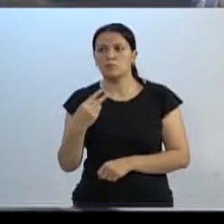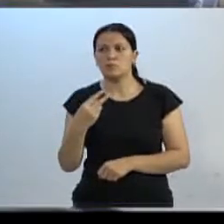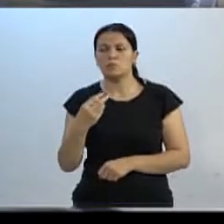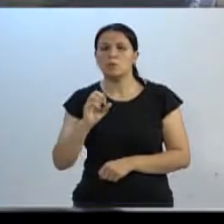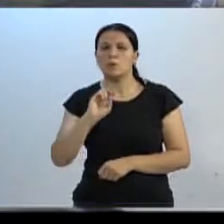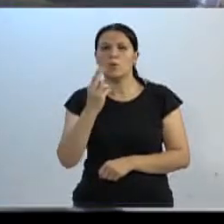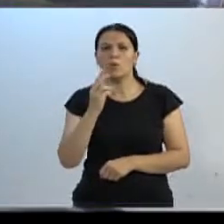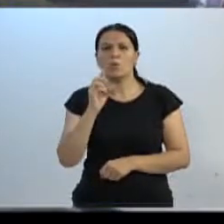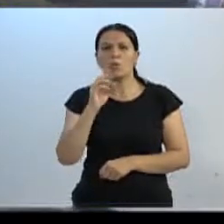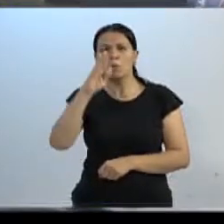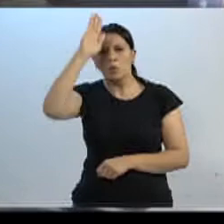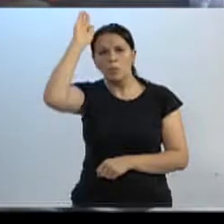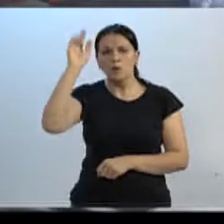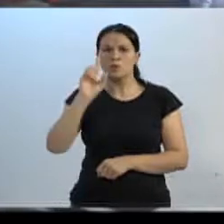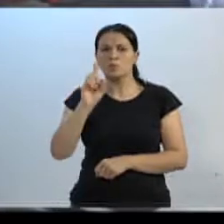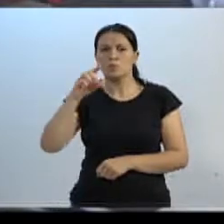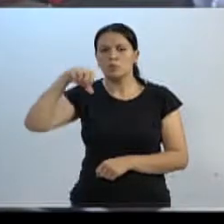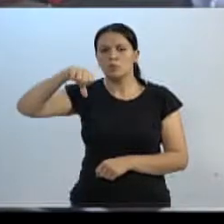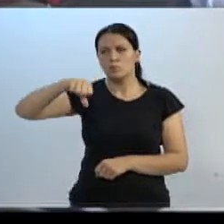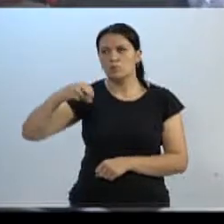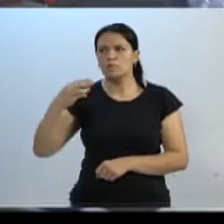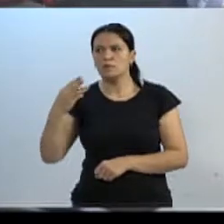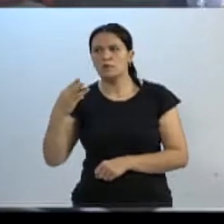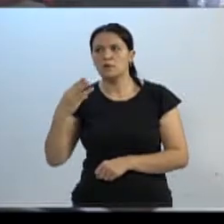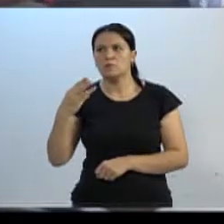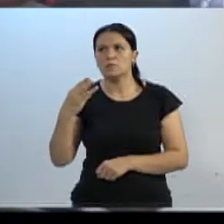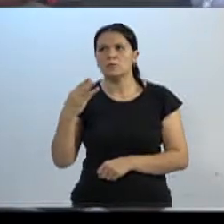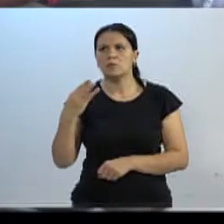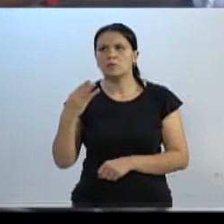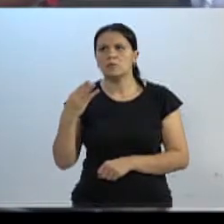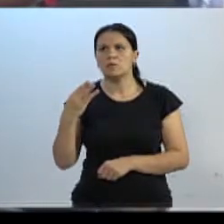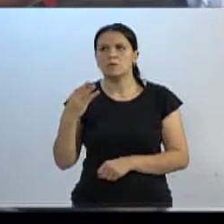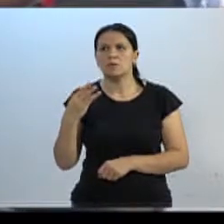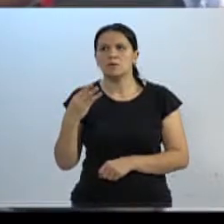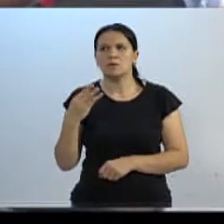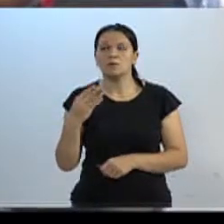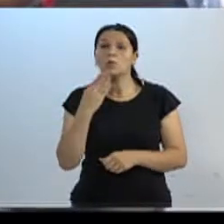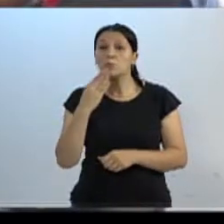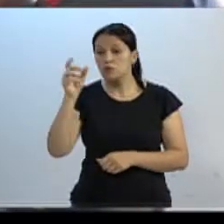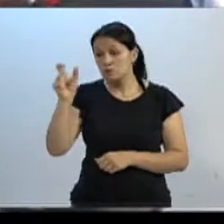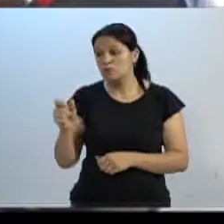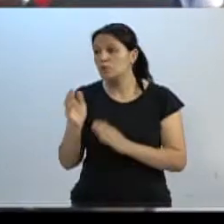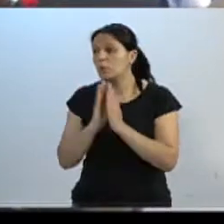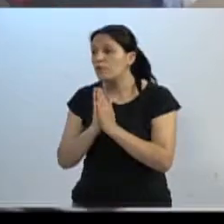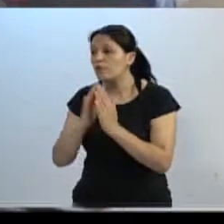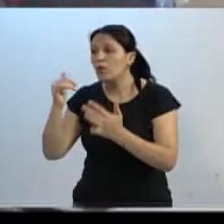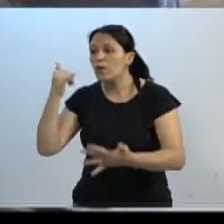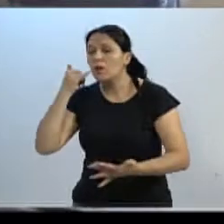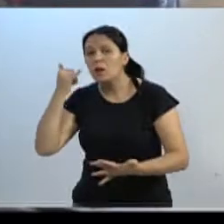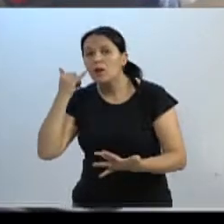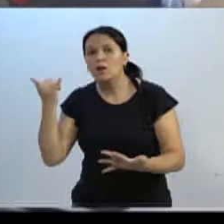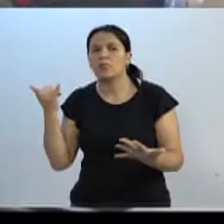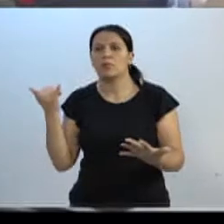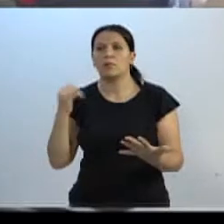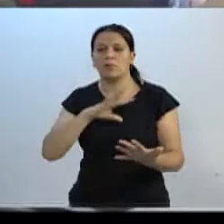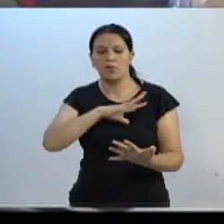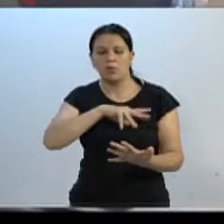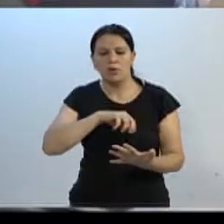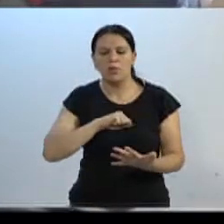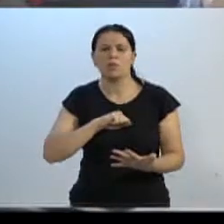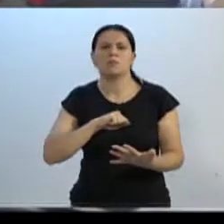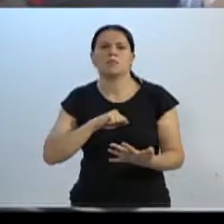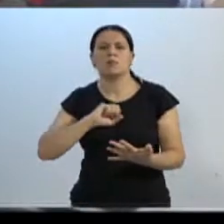três. Boni, por favor, acione o Sabu, um, nove, dois, ou Gerson, por favor,